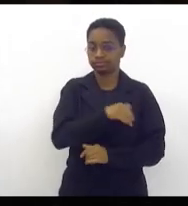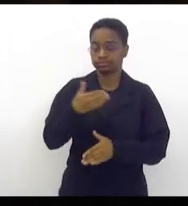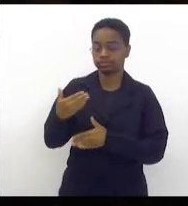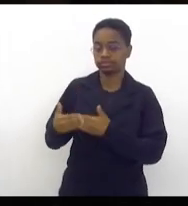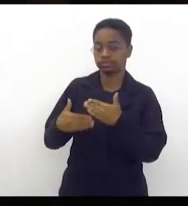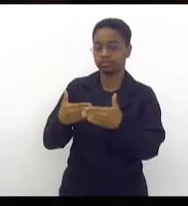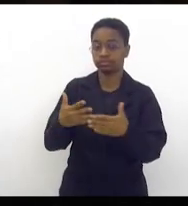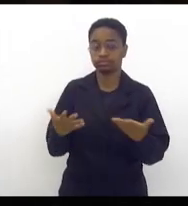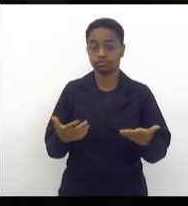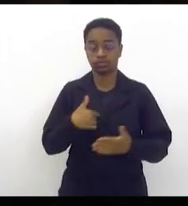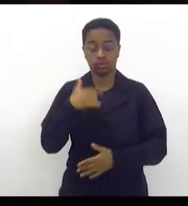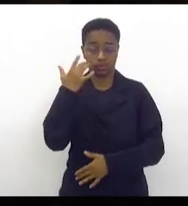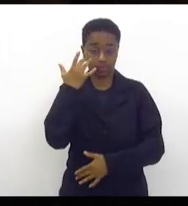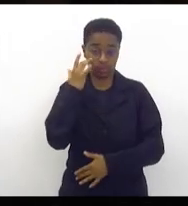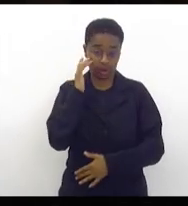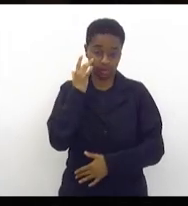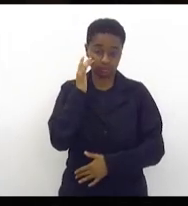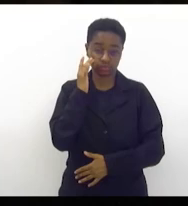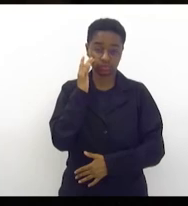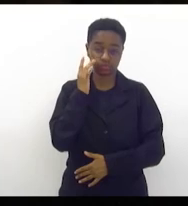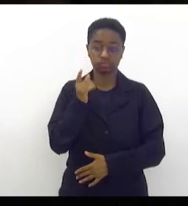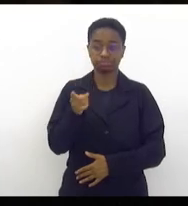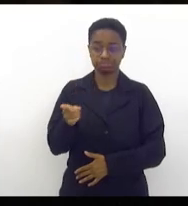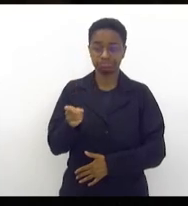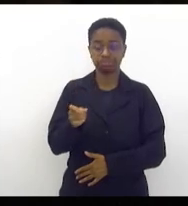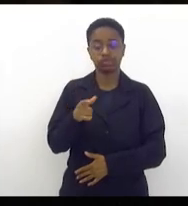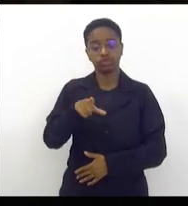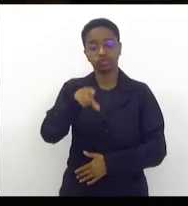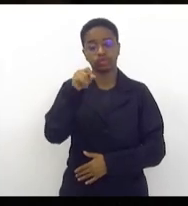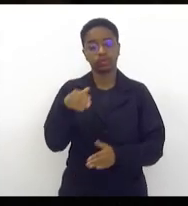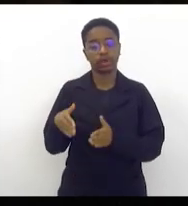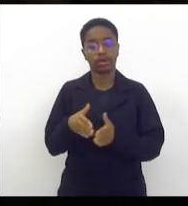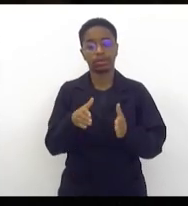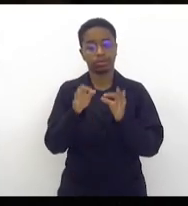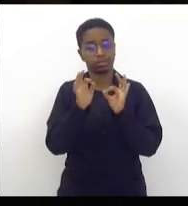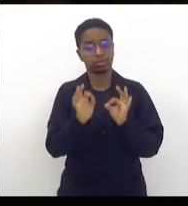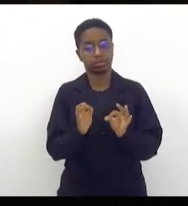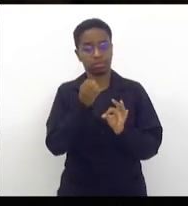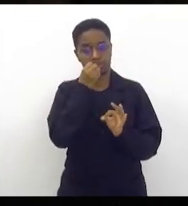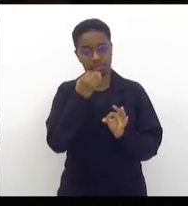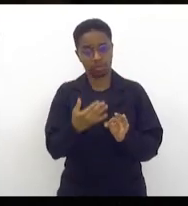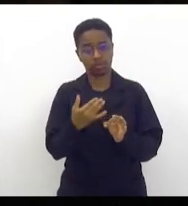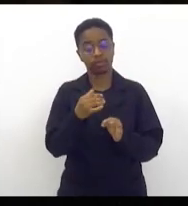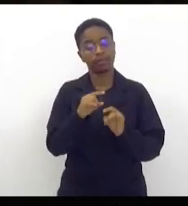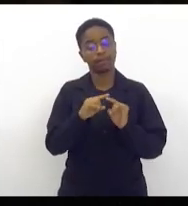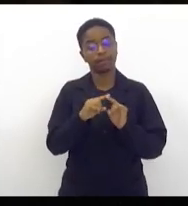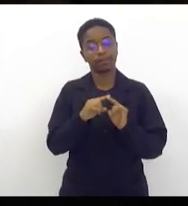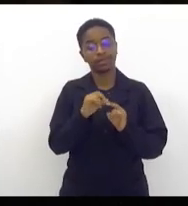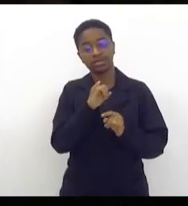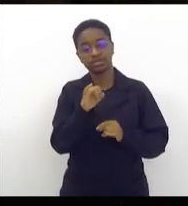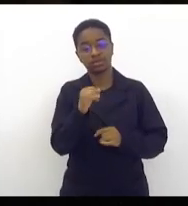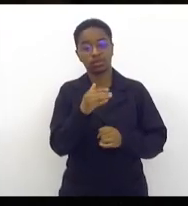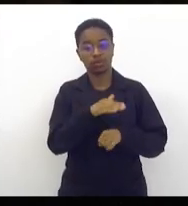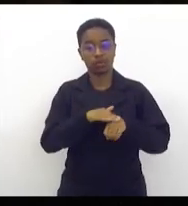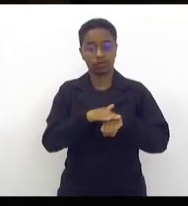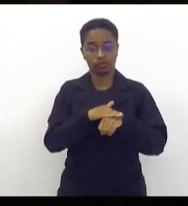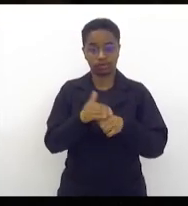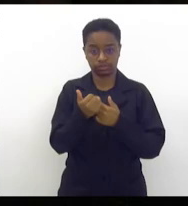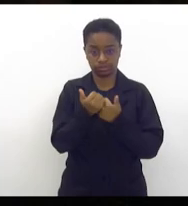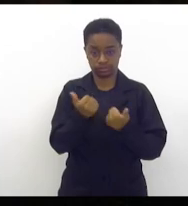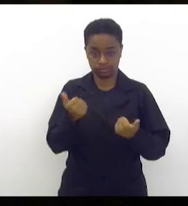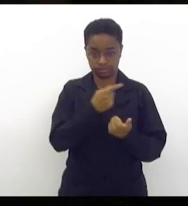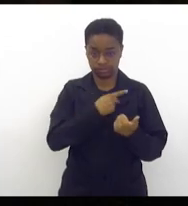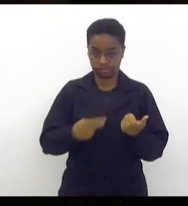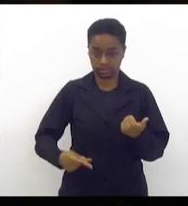Eu acho que foi pelo bom caminho. quando o senhor vai no vice-presidente da República, meu ex